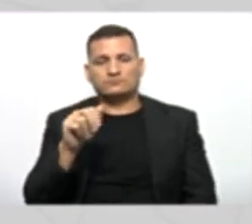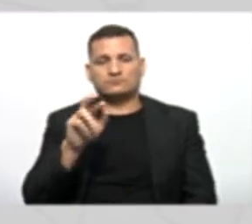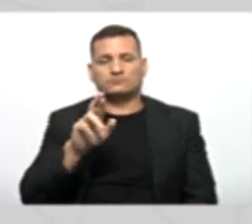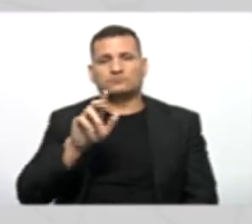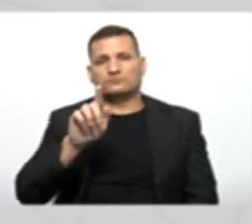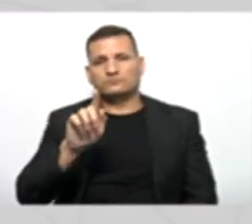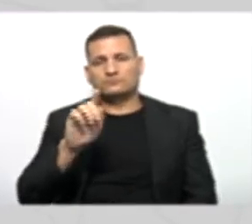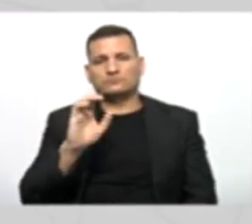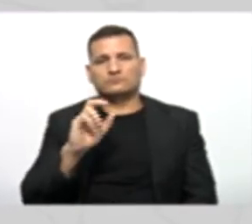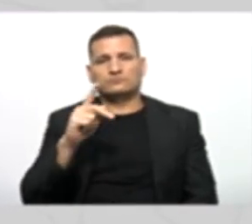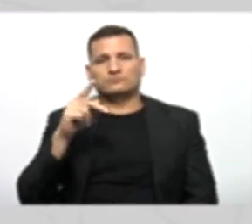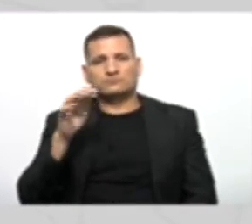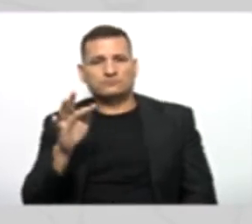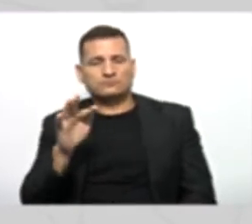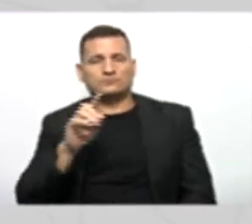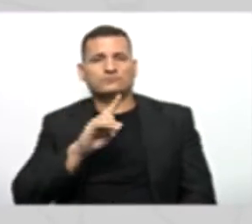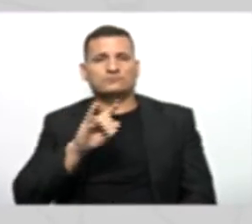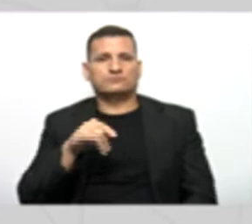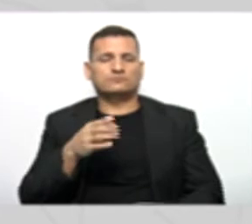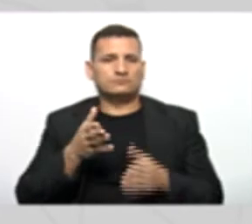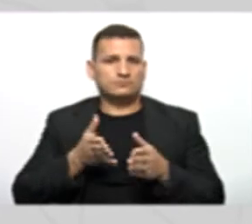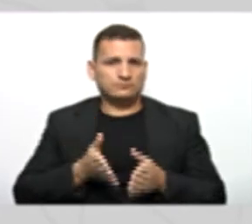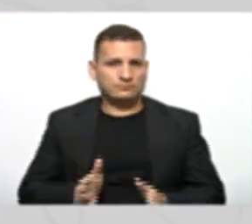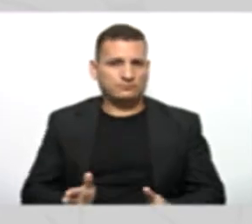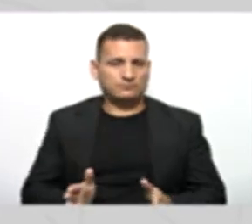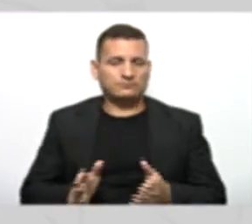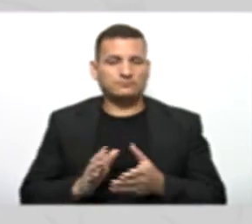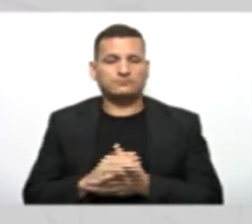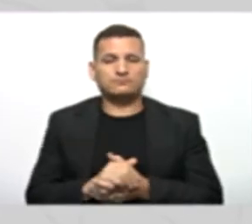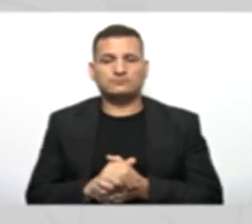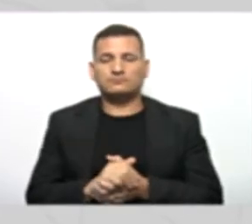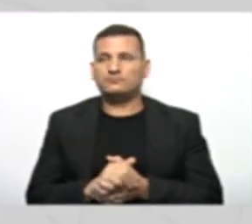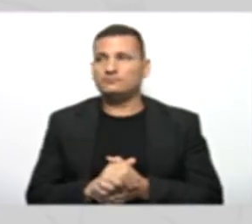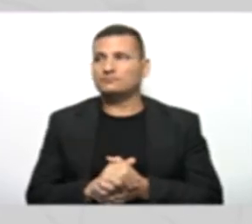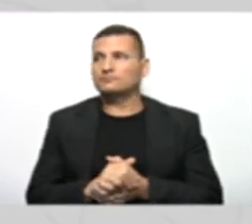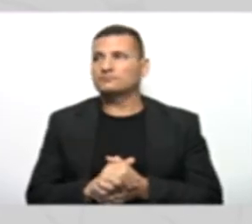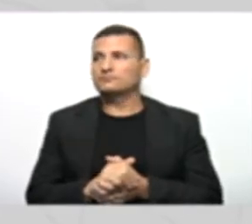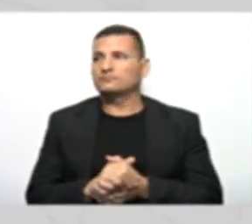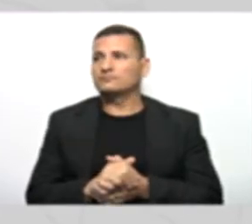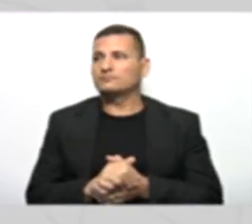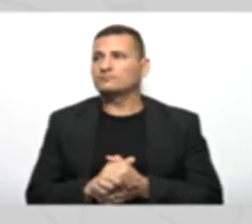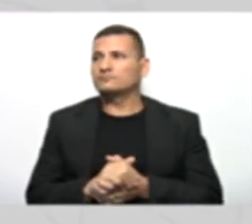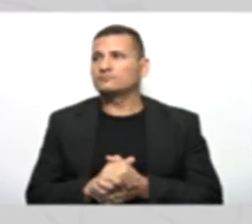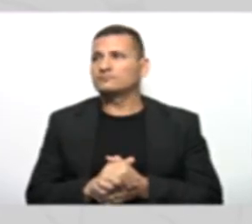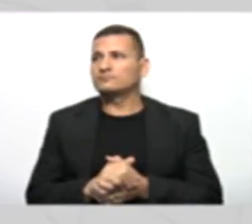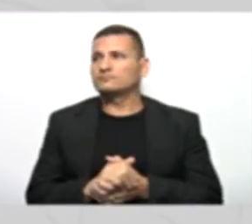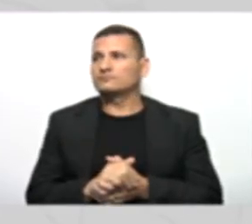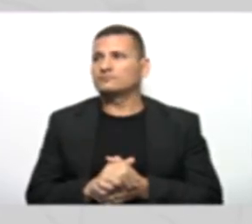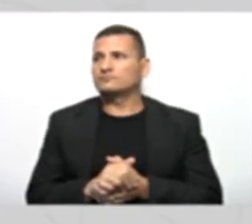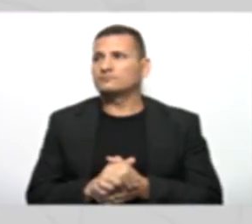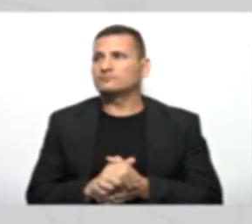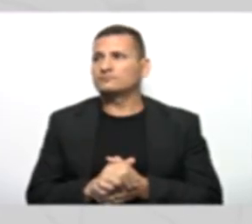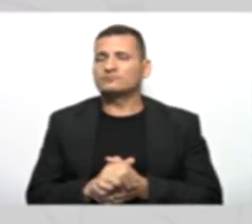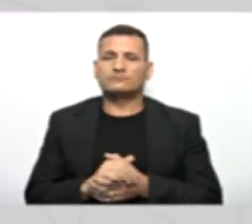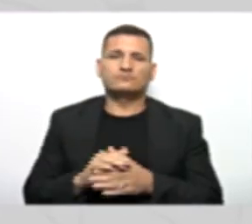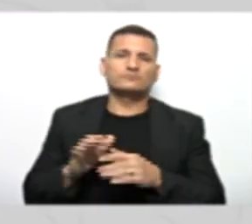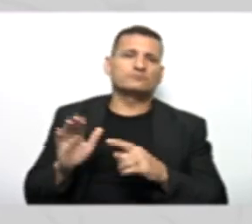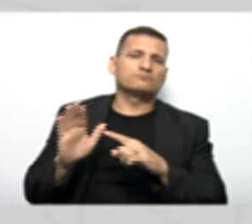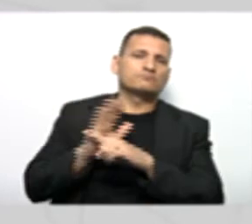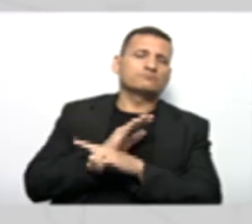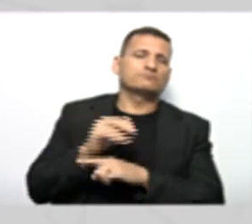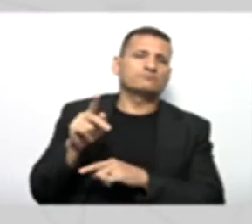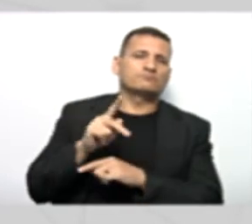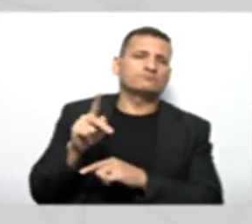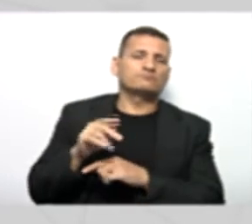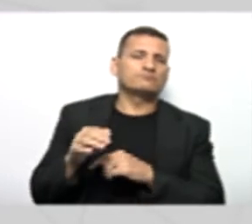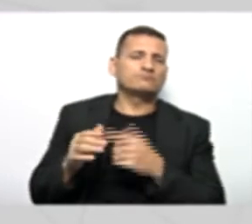CPF E data De nascimento Professor Estamos quase acabando O nosso código aqui